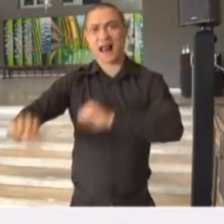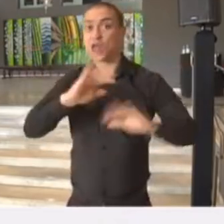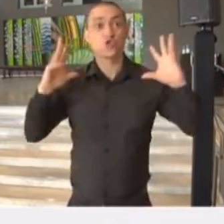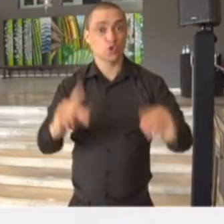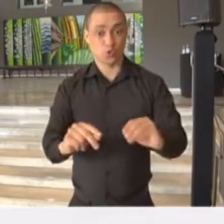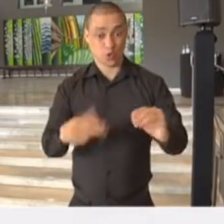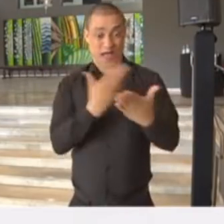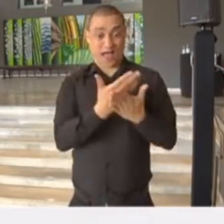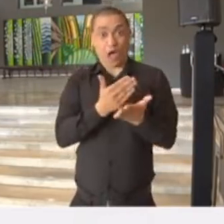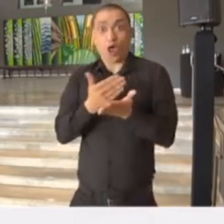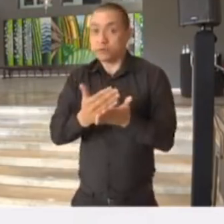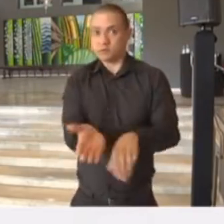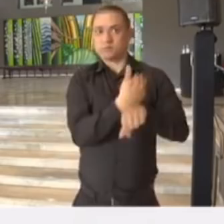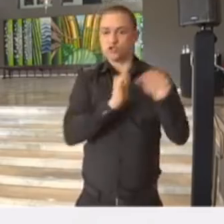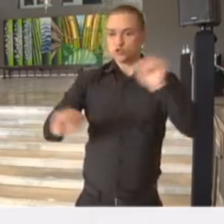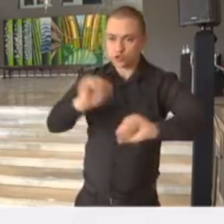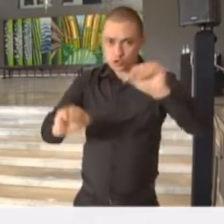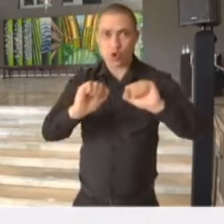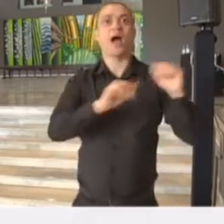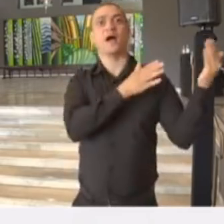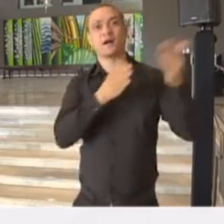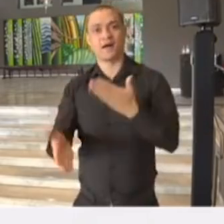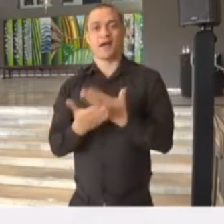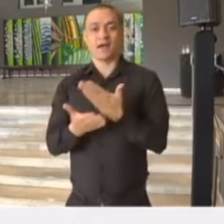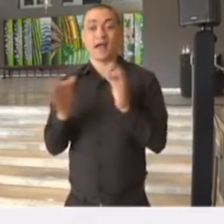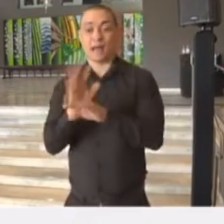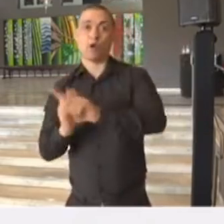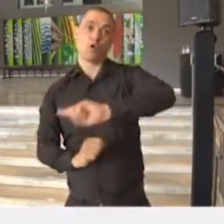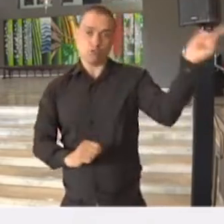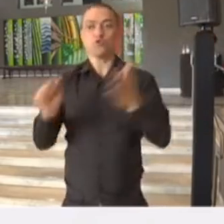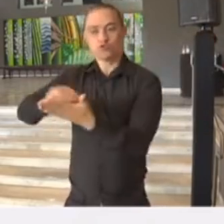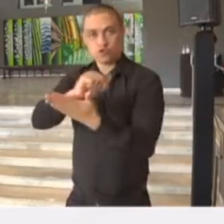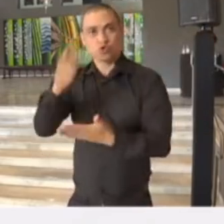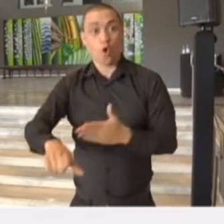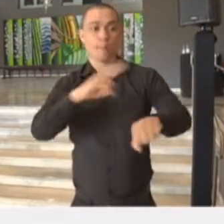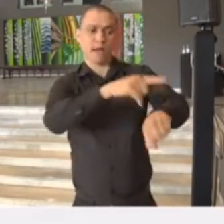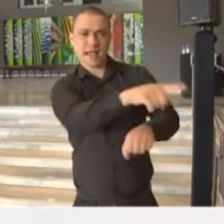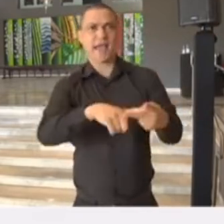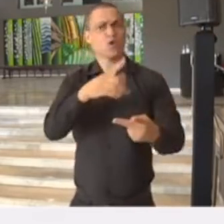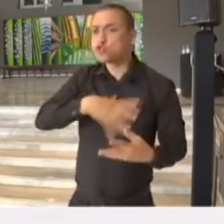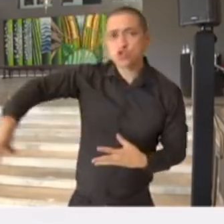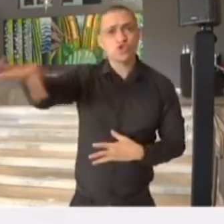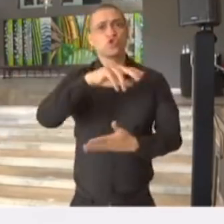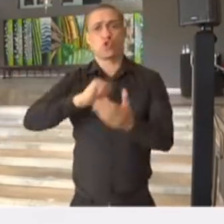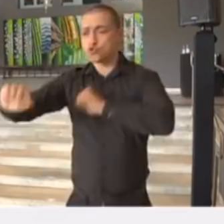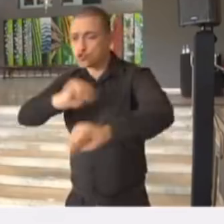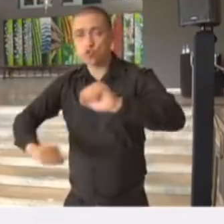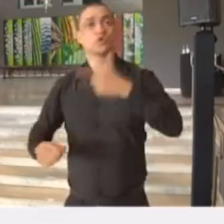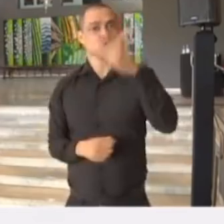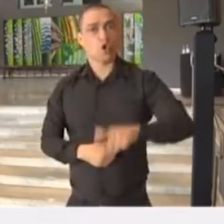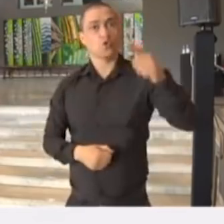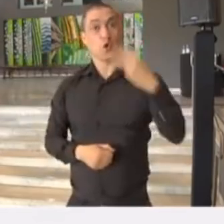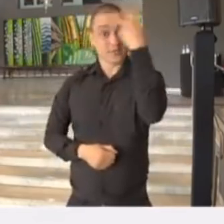e ao fim, e sempre quando necessário. Então, higienizar banheiros e lavatórios antes da abertura, após o fechamento, e no mínimo a cada